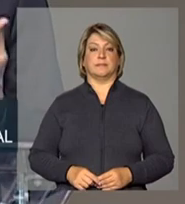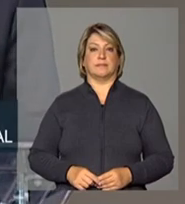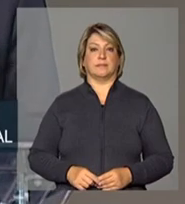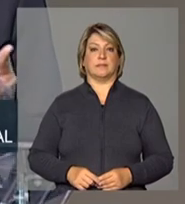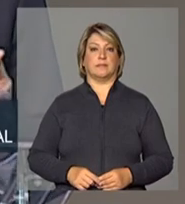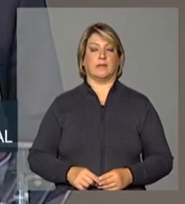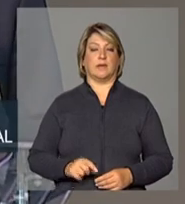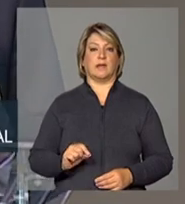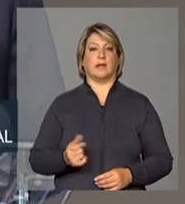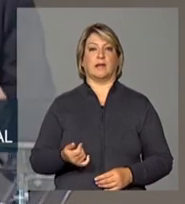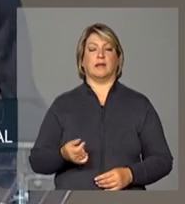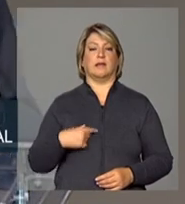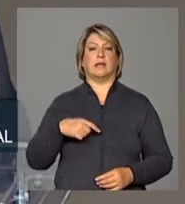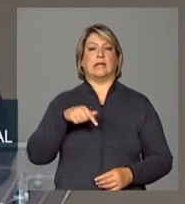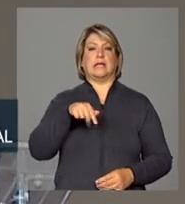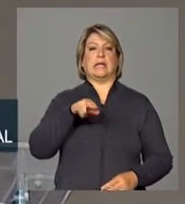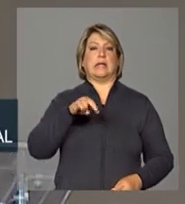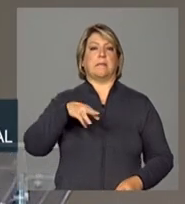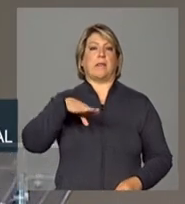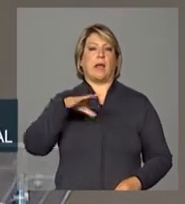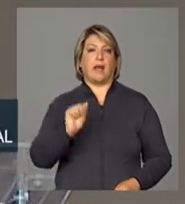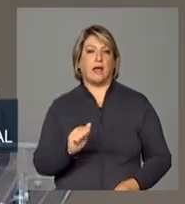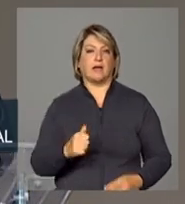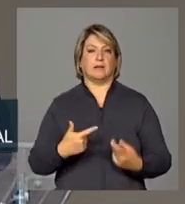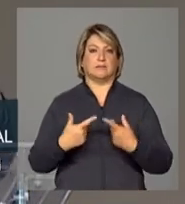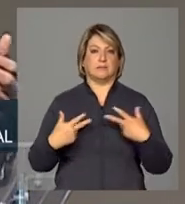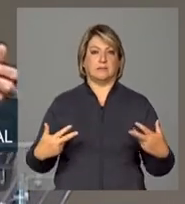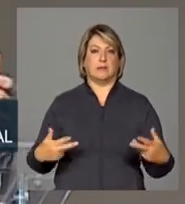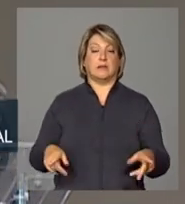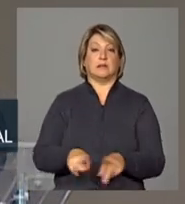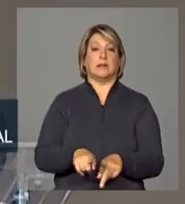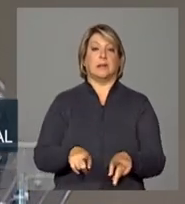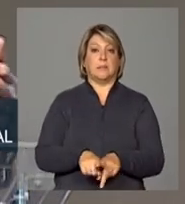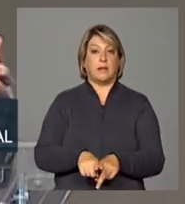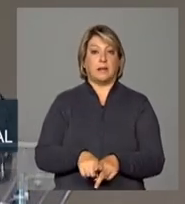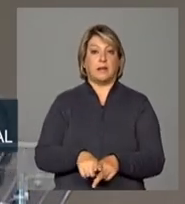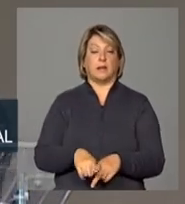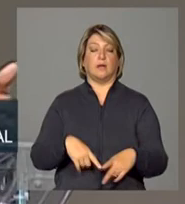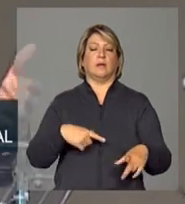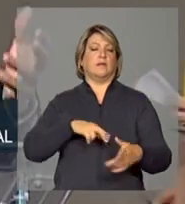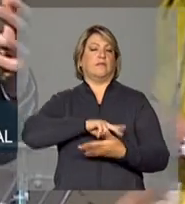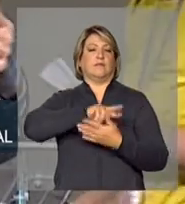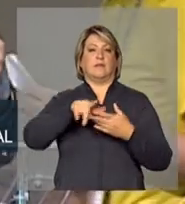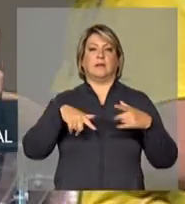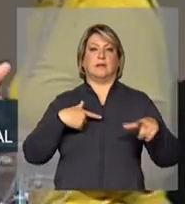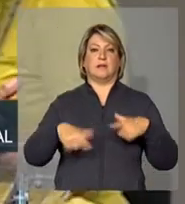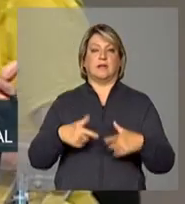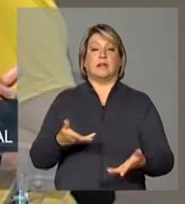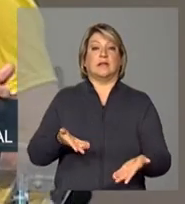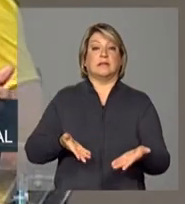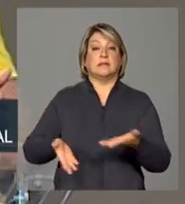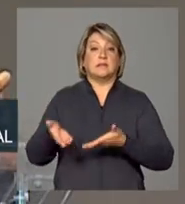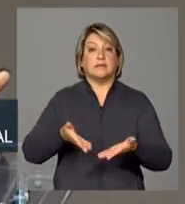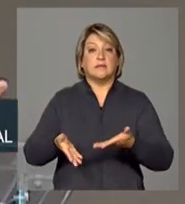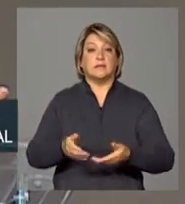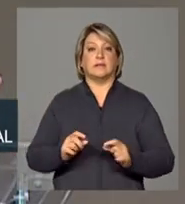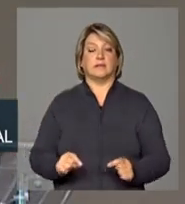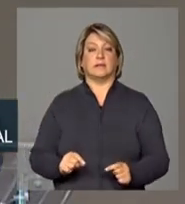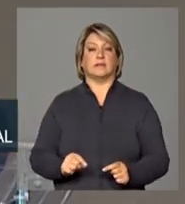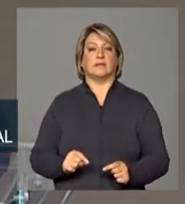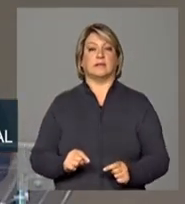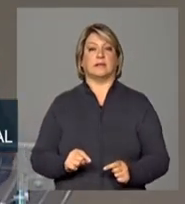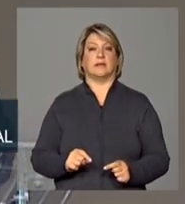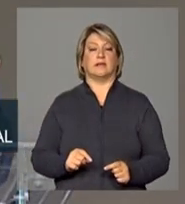química a indústria química o complexo de atividades ligadas a serviços de